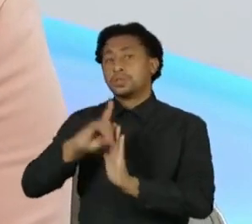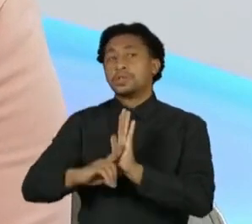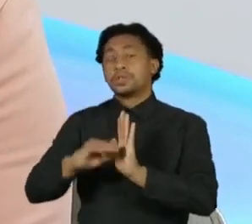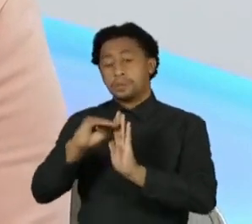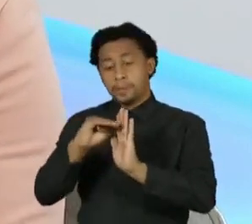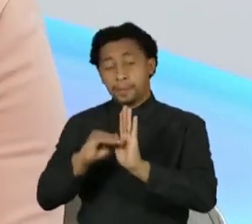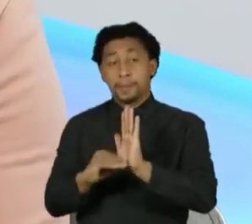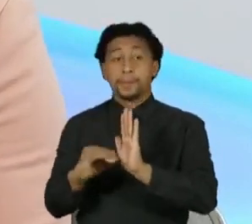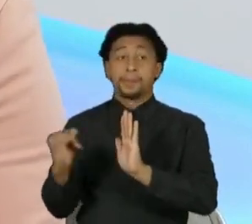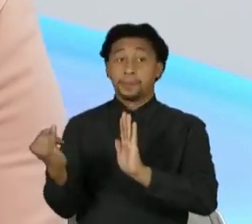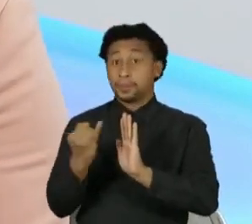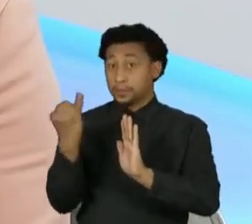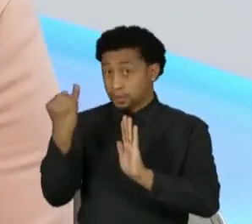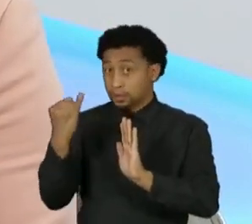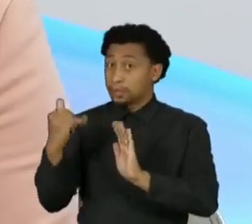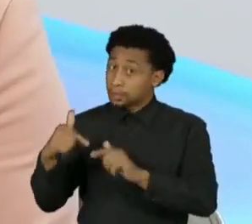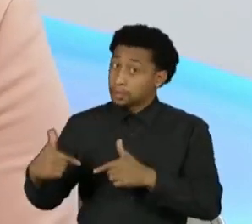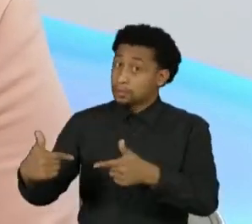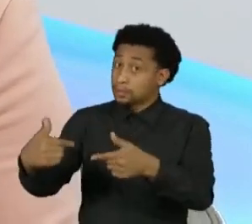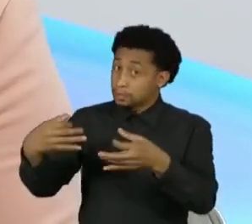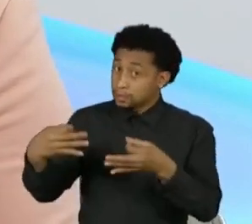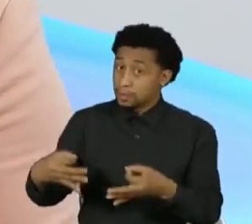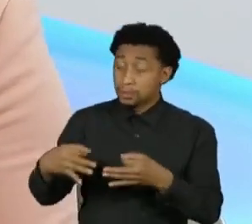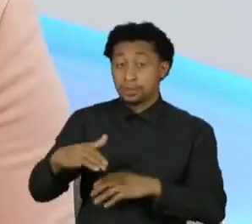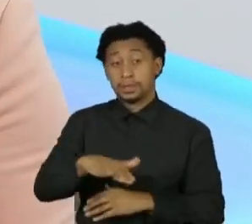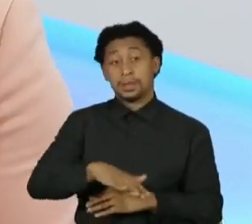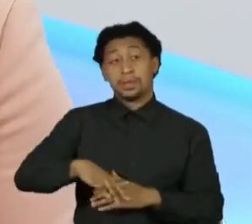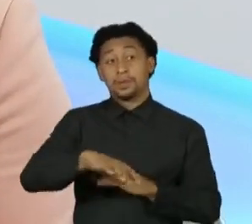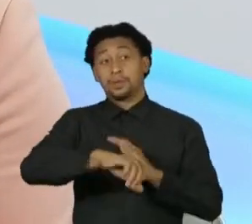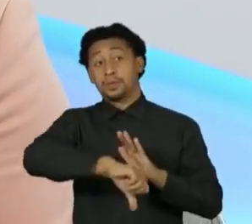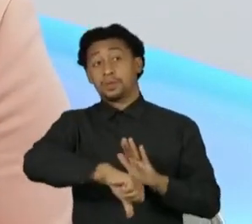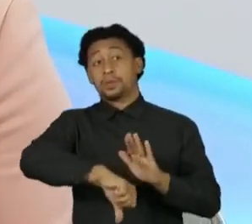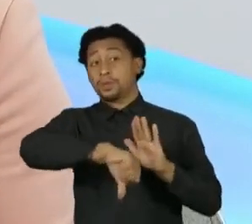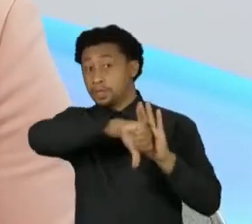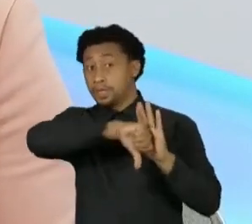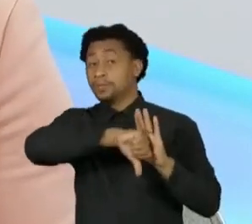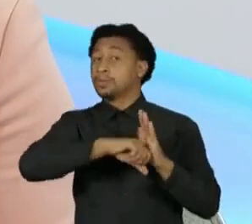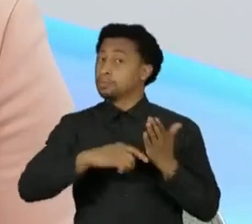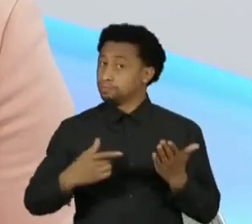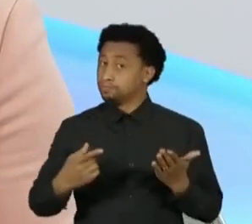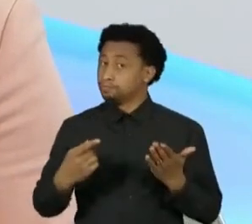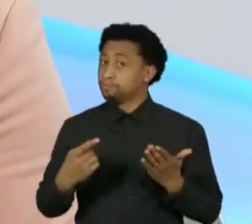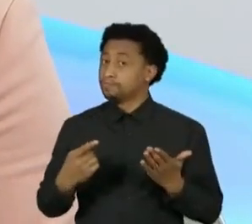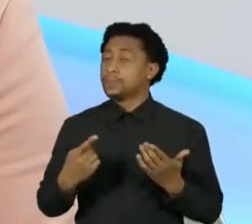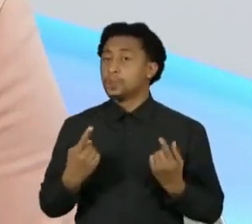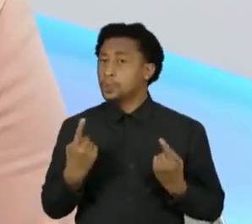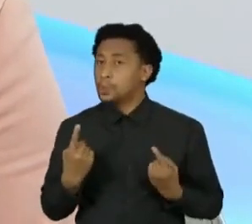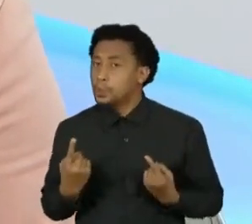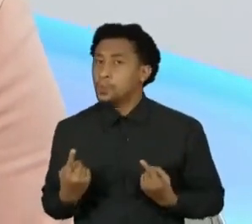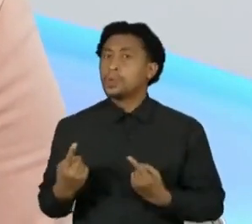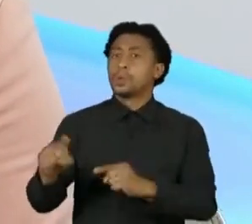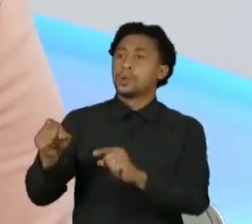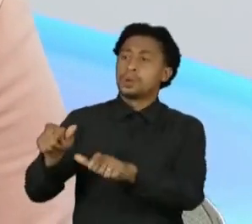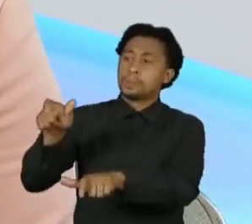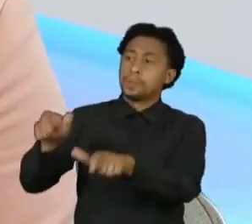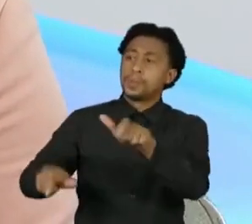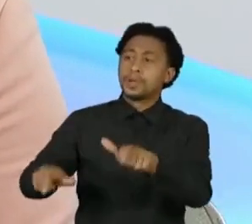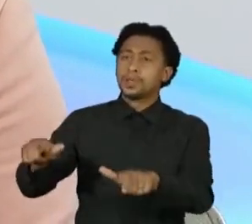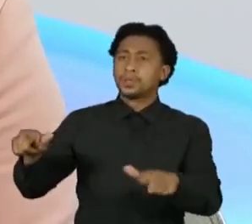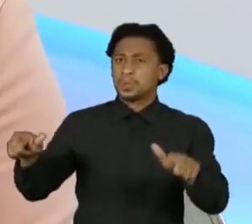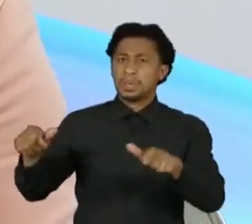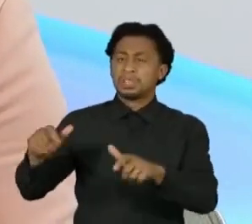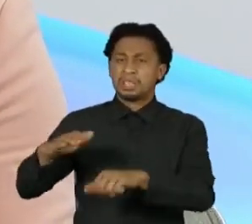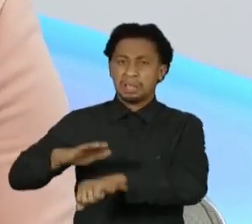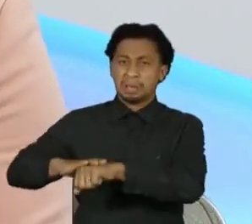atuou bem no júri, no crime, enfrentou aqueles que praticam atos de